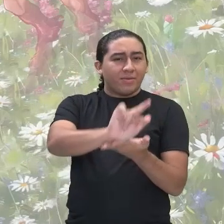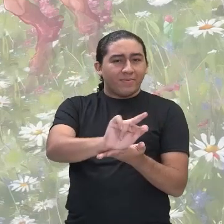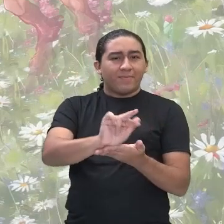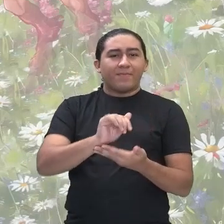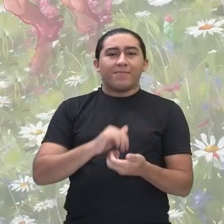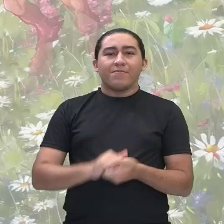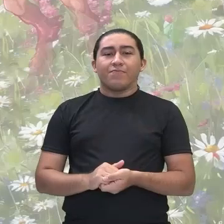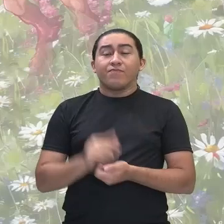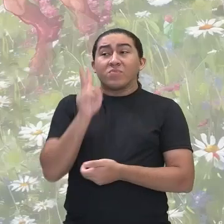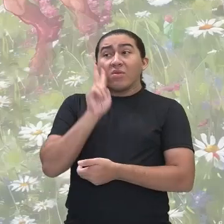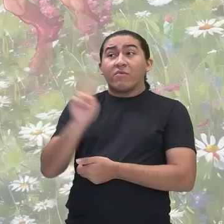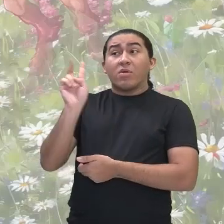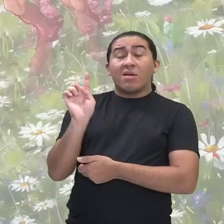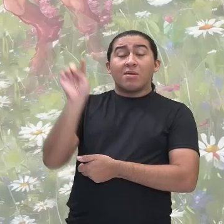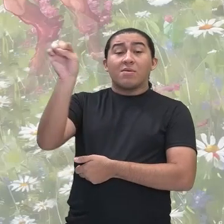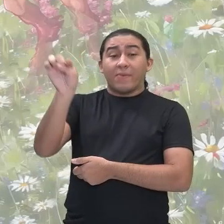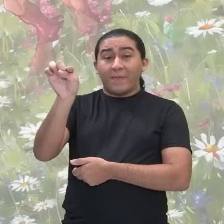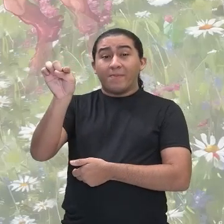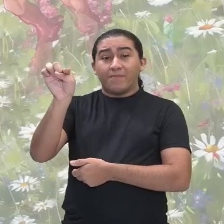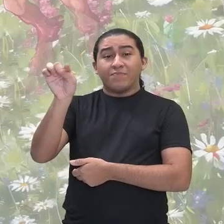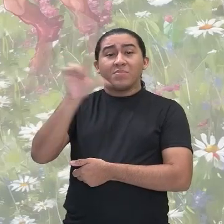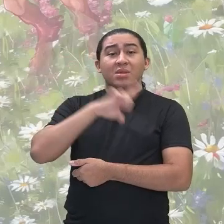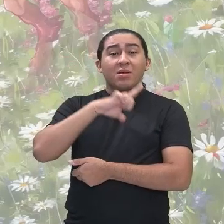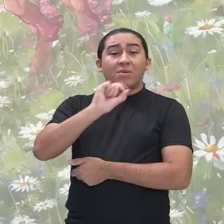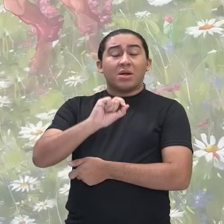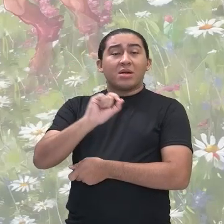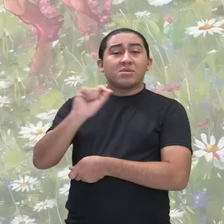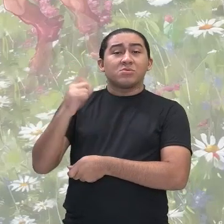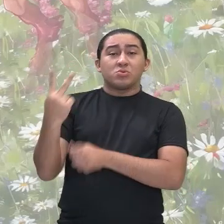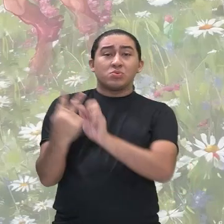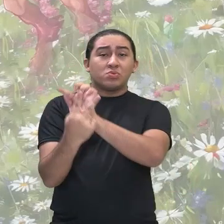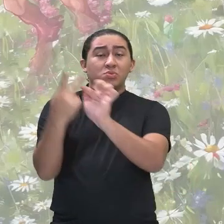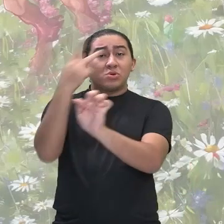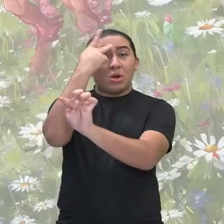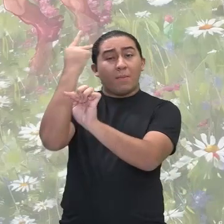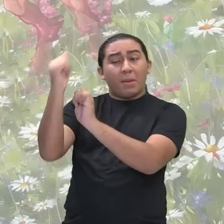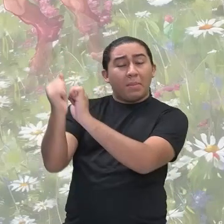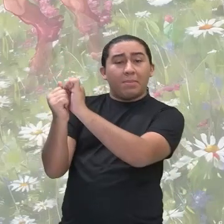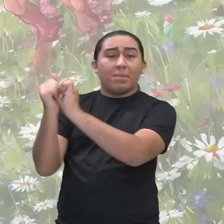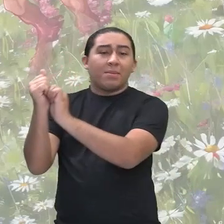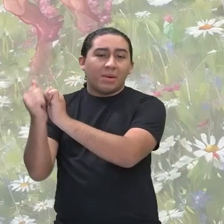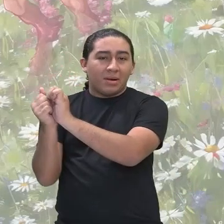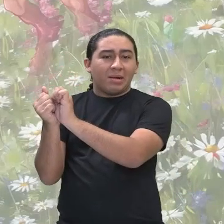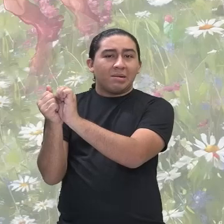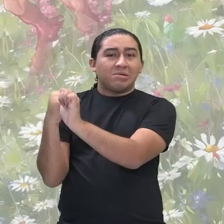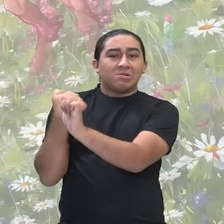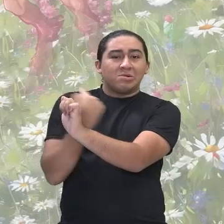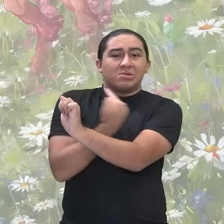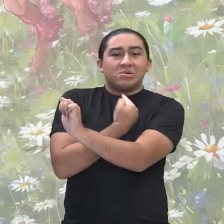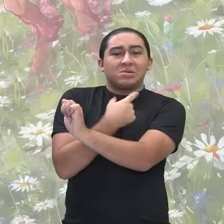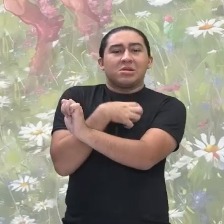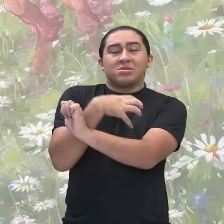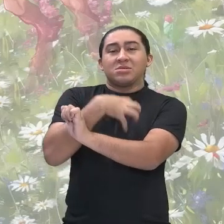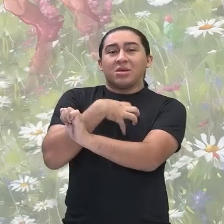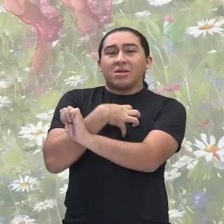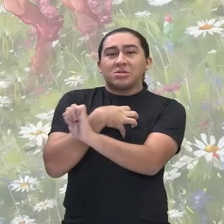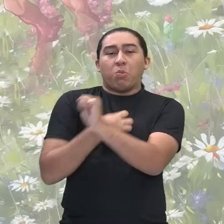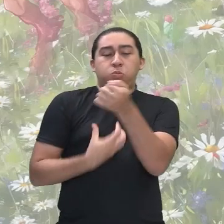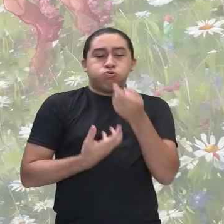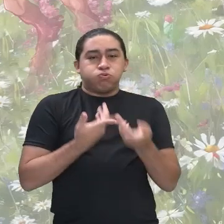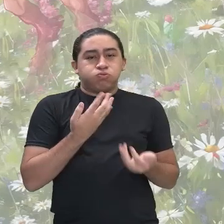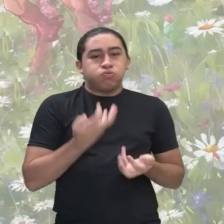Vê como ali, beijando-se os amores, incitam nossos ósculos ardentes.